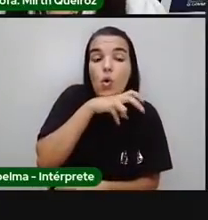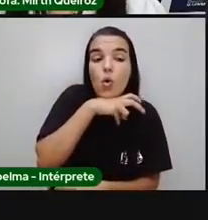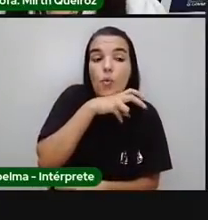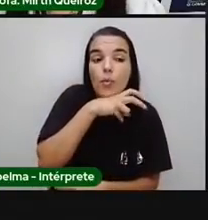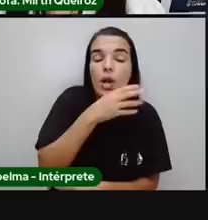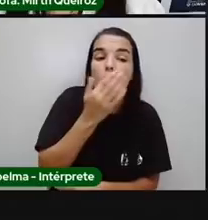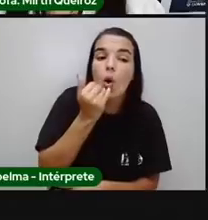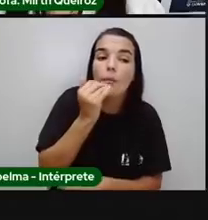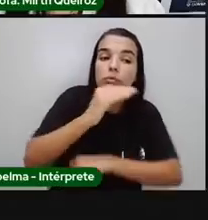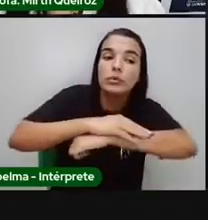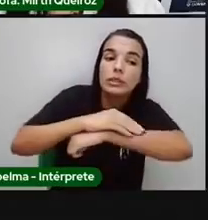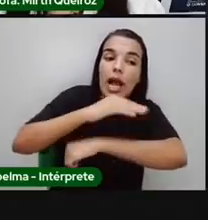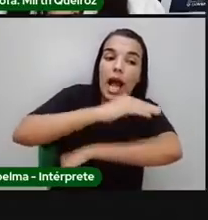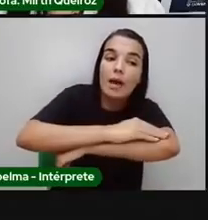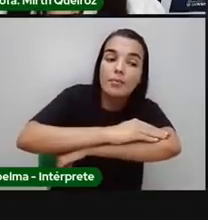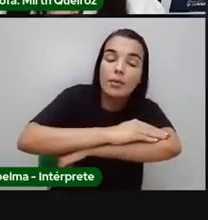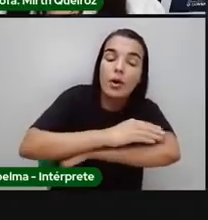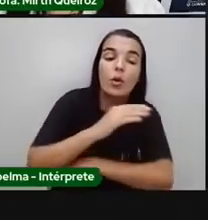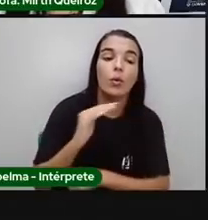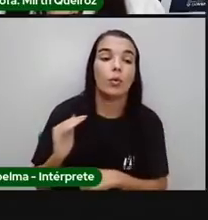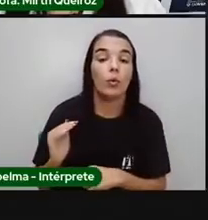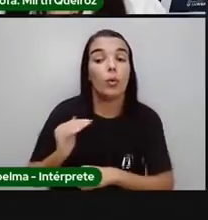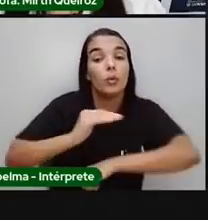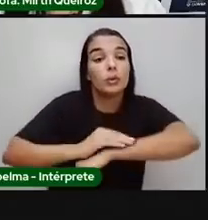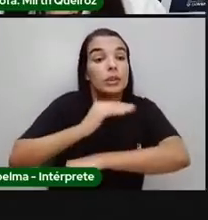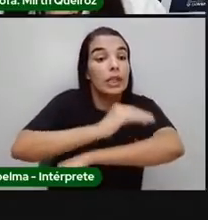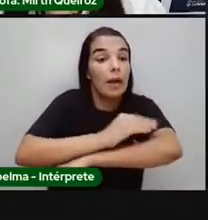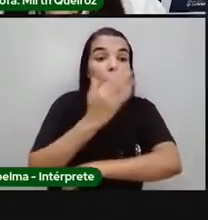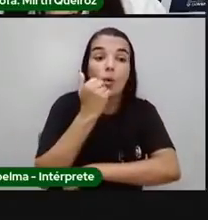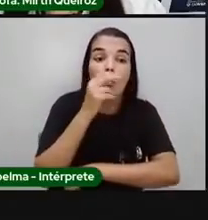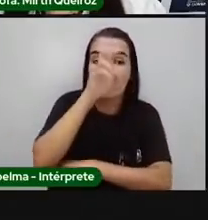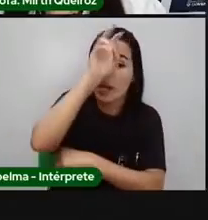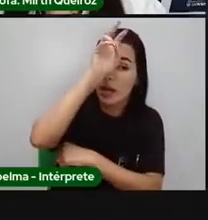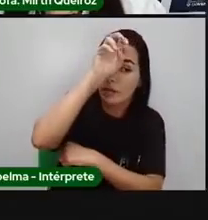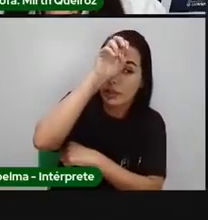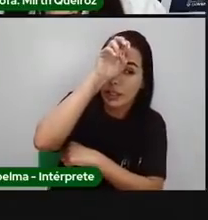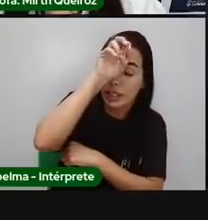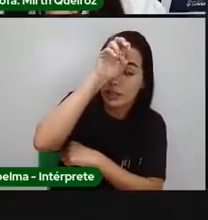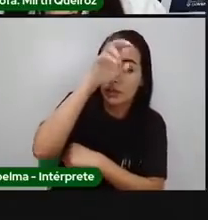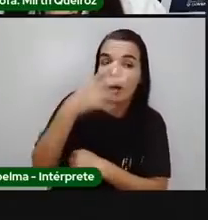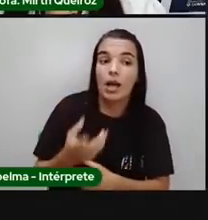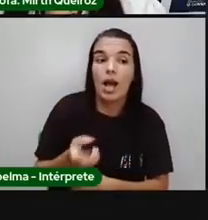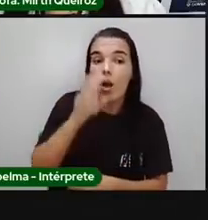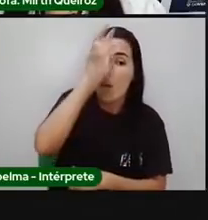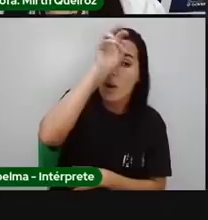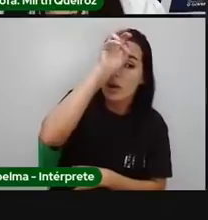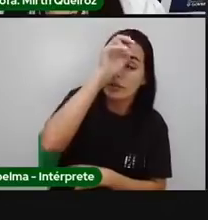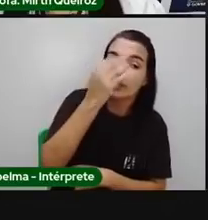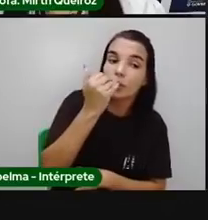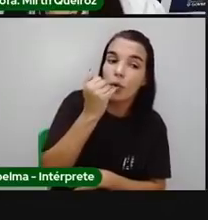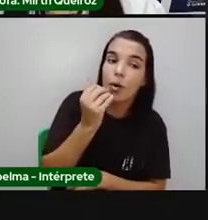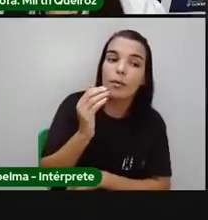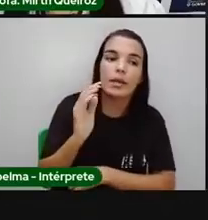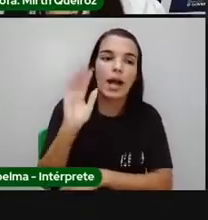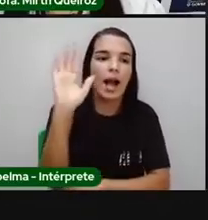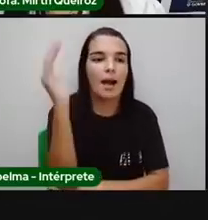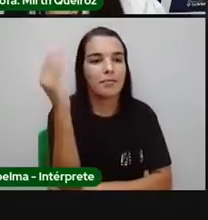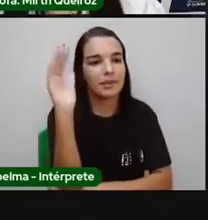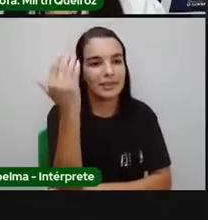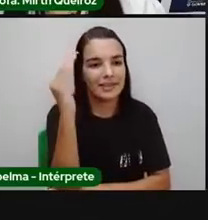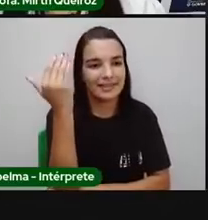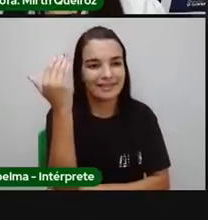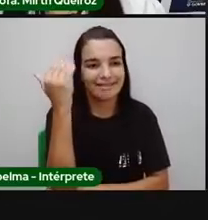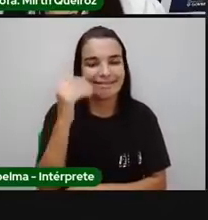come o gafanhoto, que come o gafanhoto. Ela é a terceira consumidora. Primeiro,